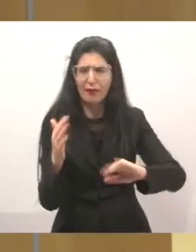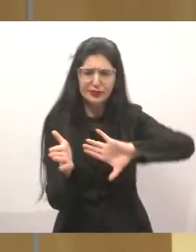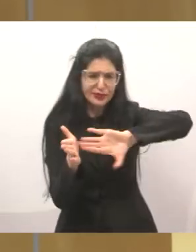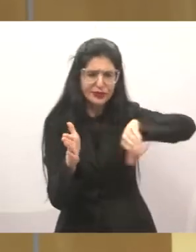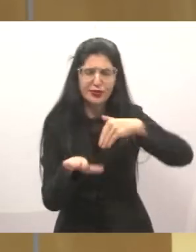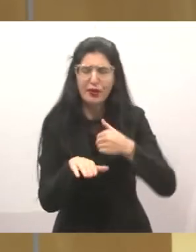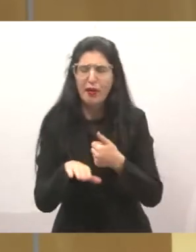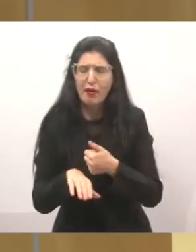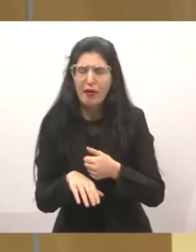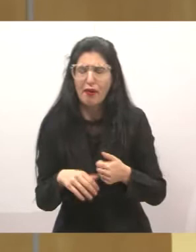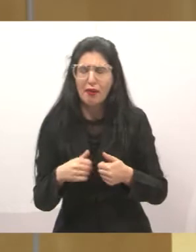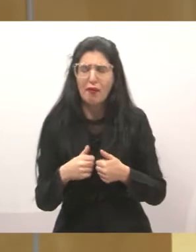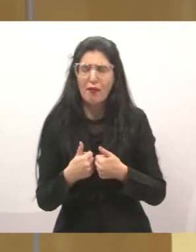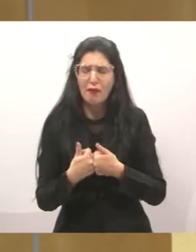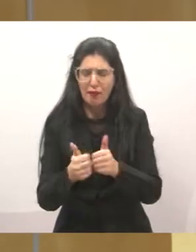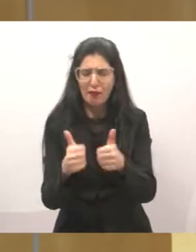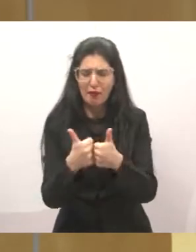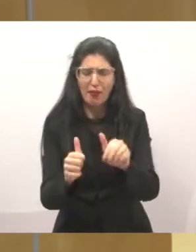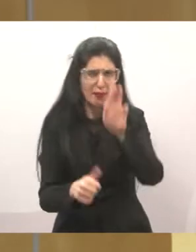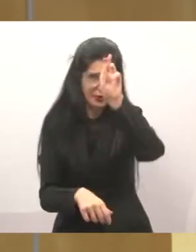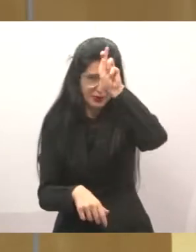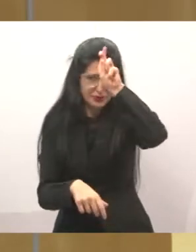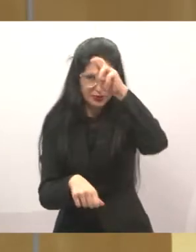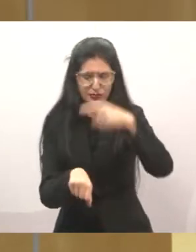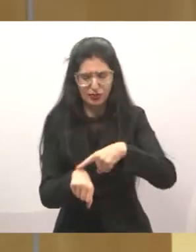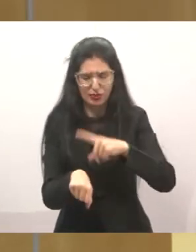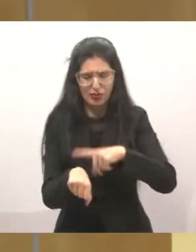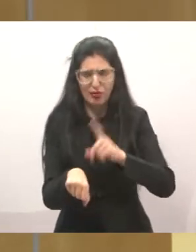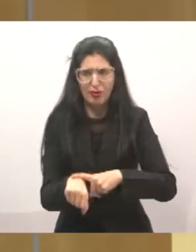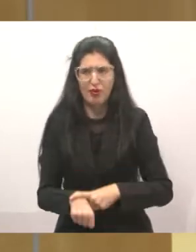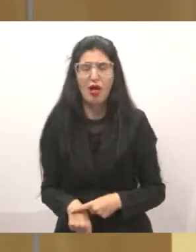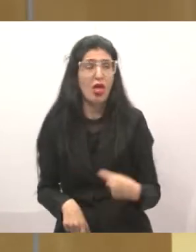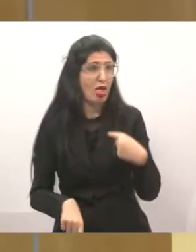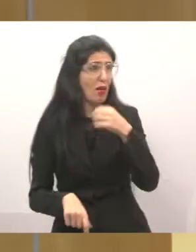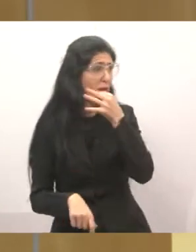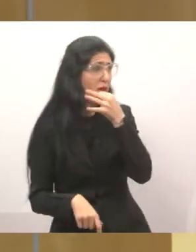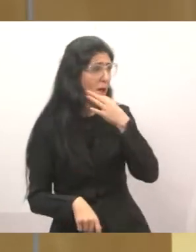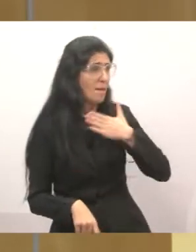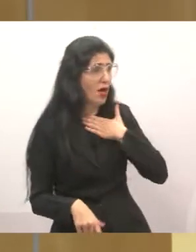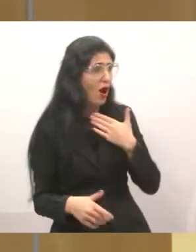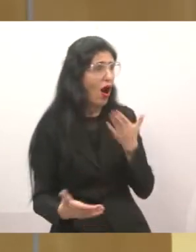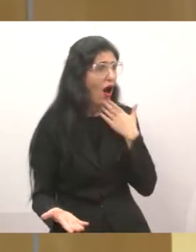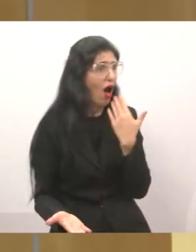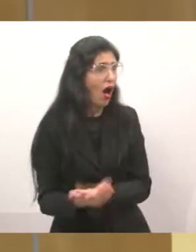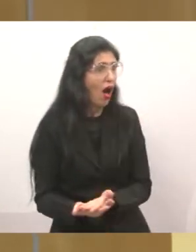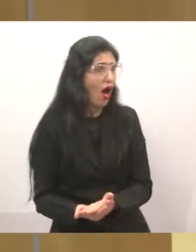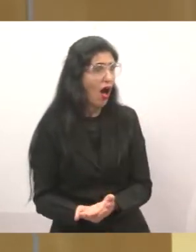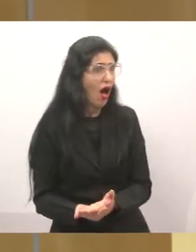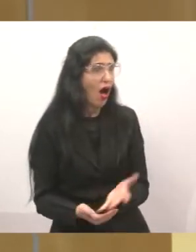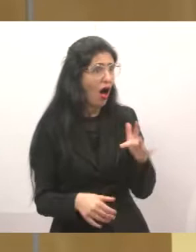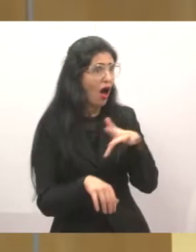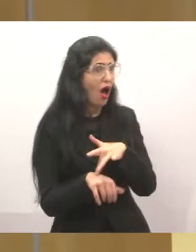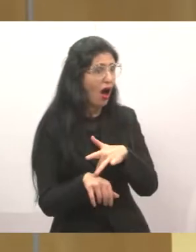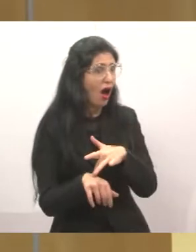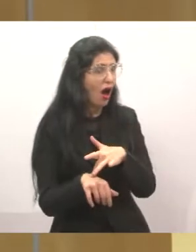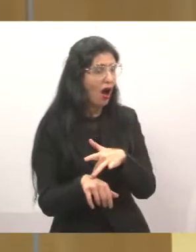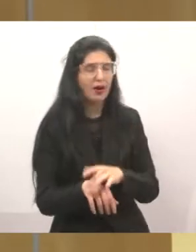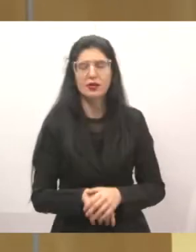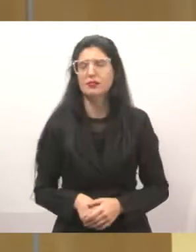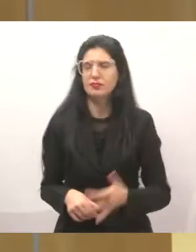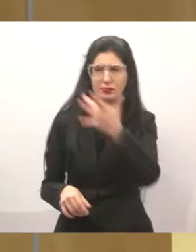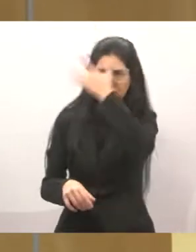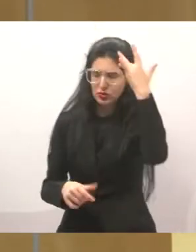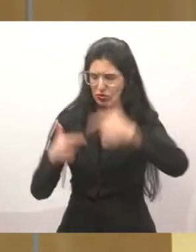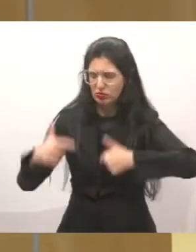o pessoal tenta estar vindo a pé. Eu fiquei muito comovido, porque eu acho que, em primeiro lugar, e eu sempre falo, a pessoa que está na política, a gente tem que ter